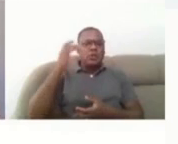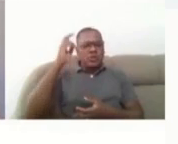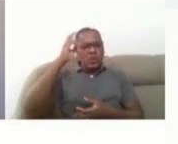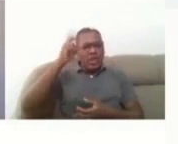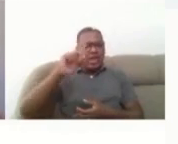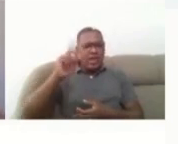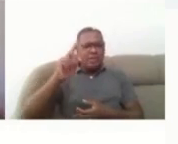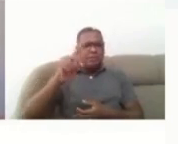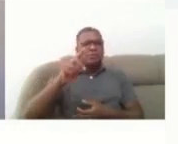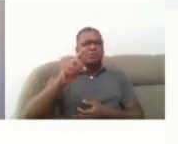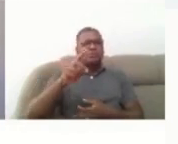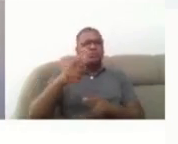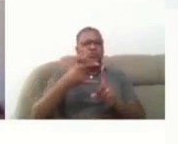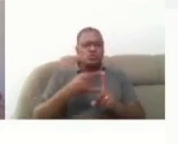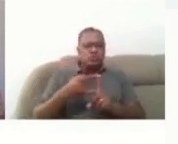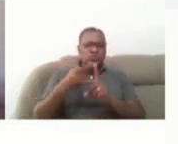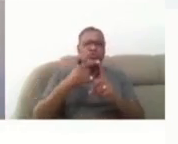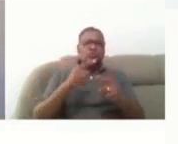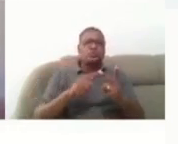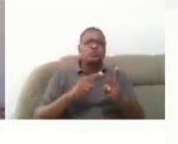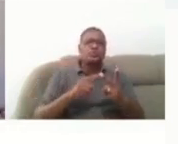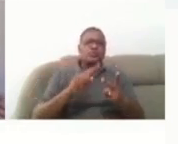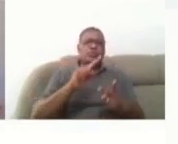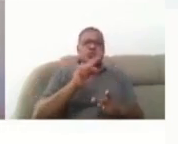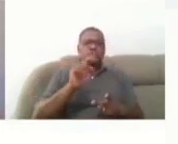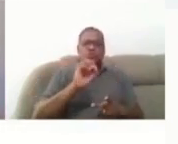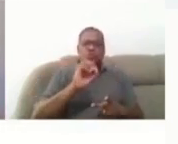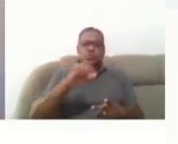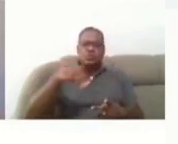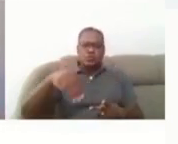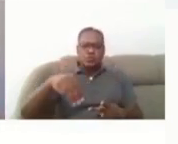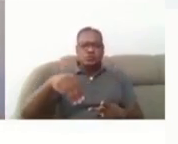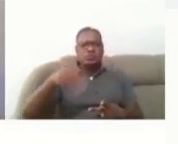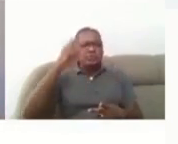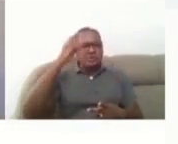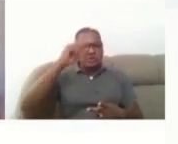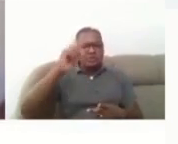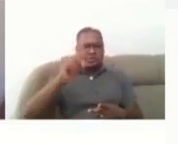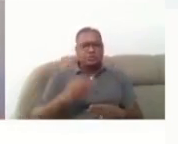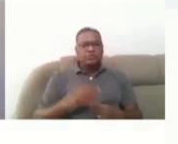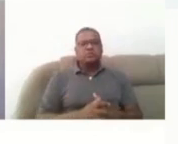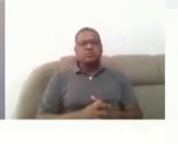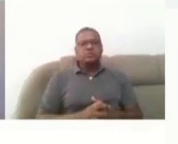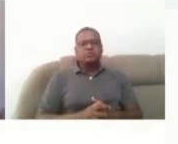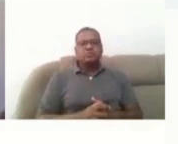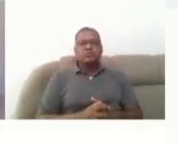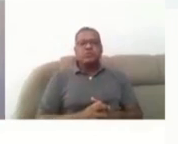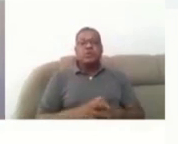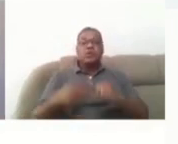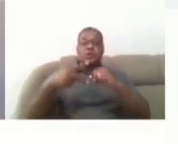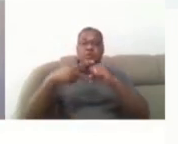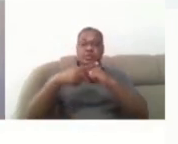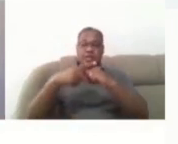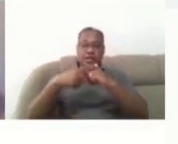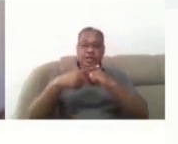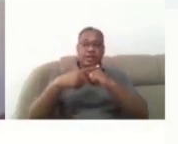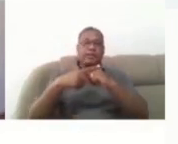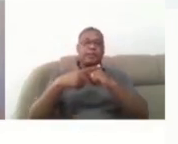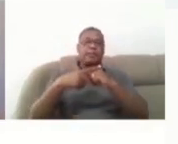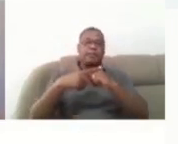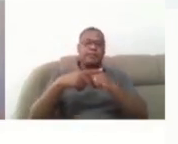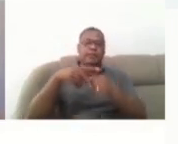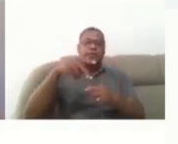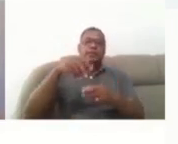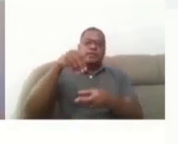dizer, mas no Meet são 75, se for uma conta institucional. O Skype está disponível tanto em desktop